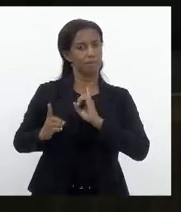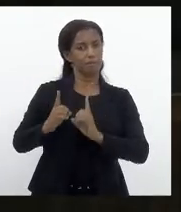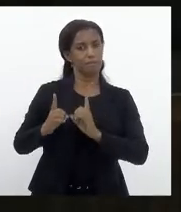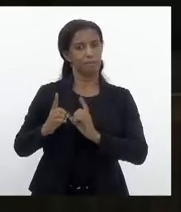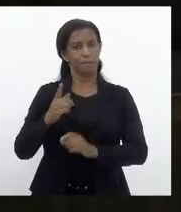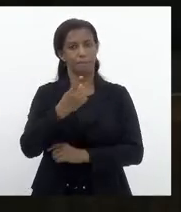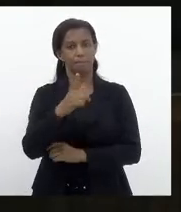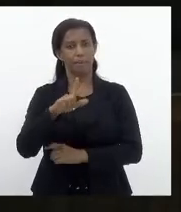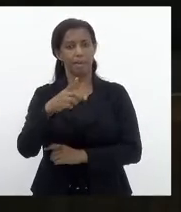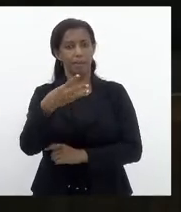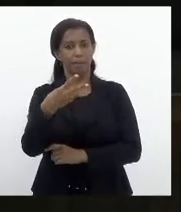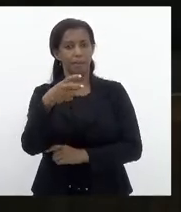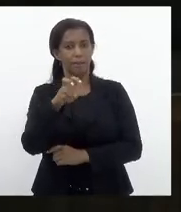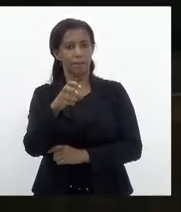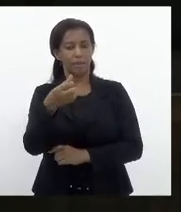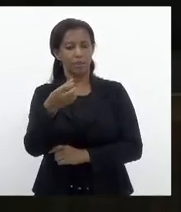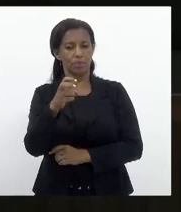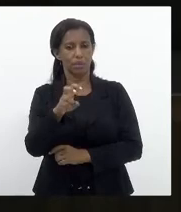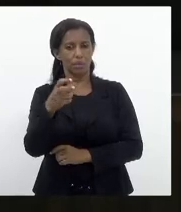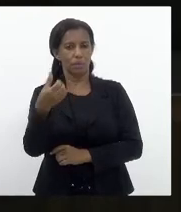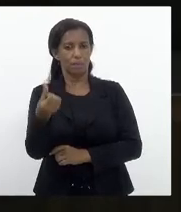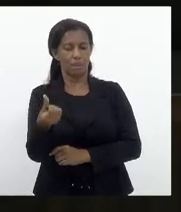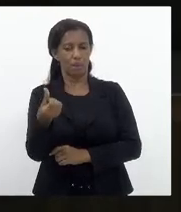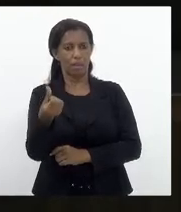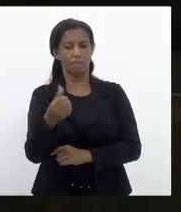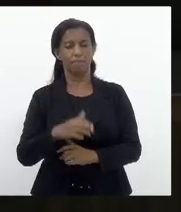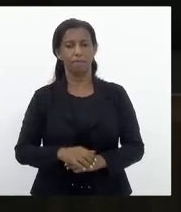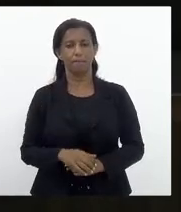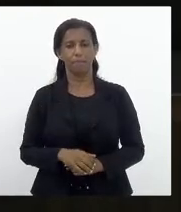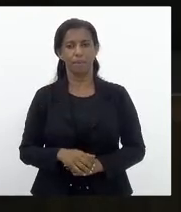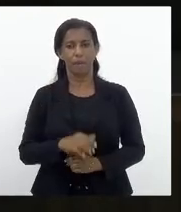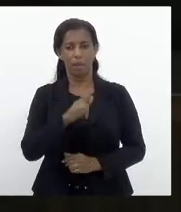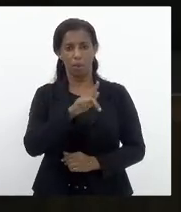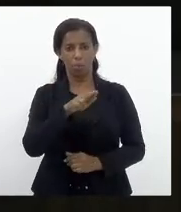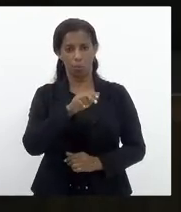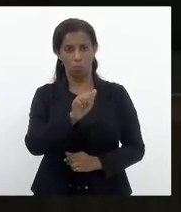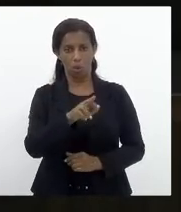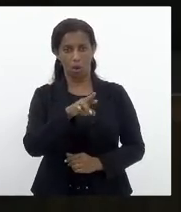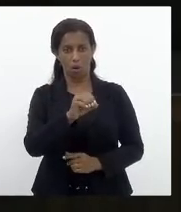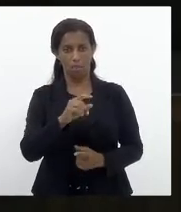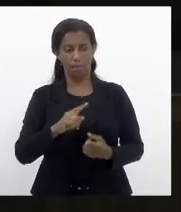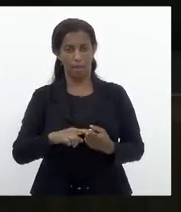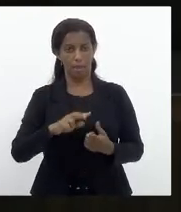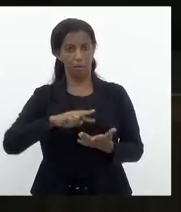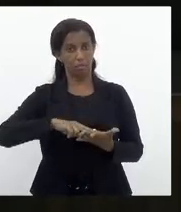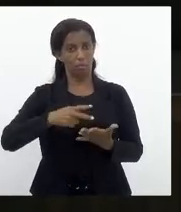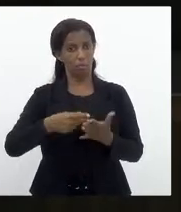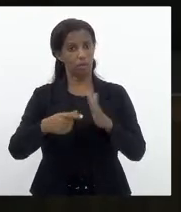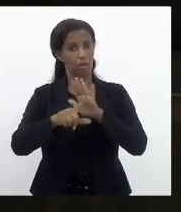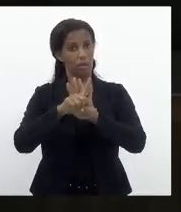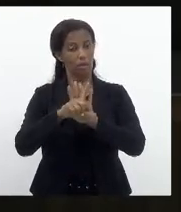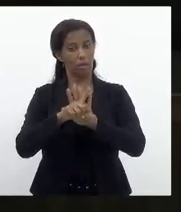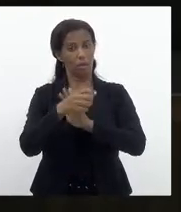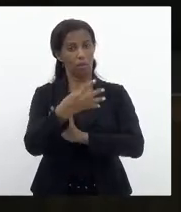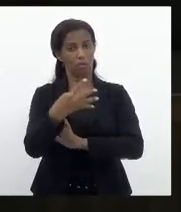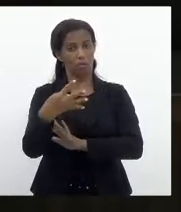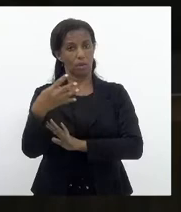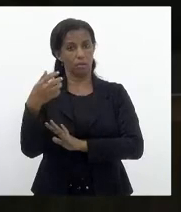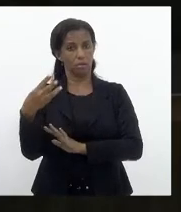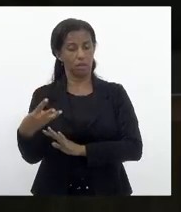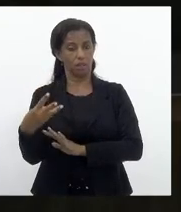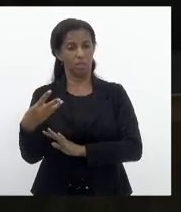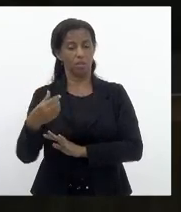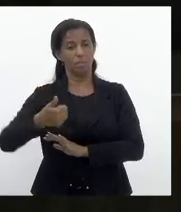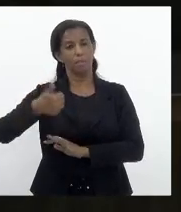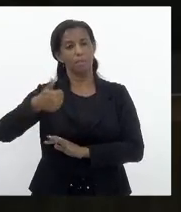projeto de lei número 3556-2021 de autoria dos deputados Márcio Gualberto, que altera a lei 443 de 1º de